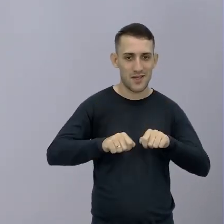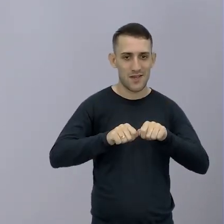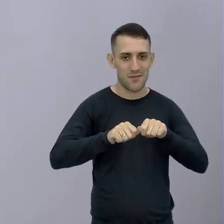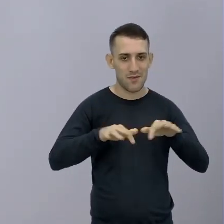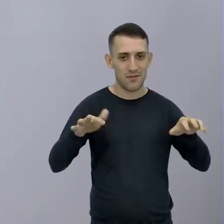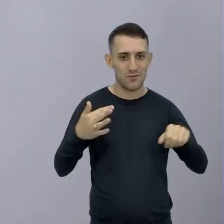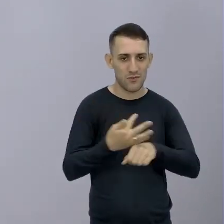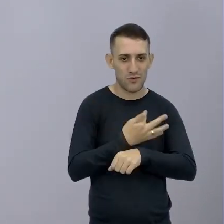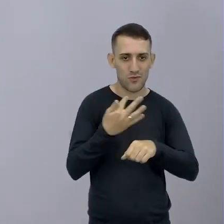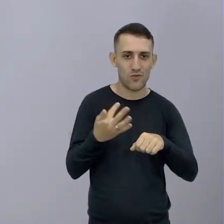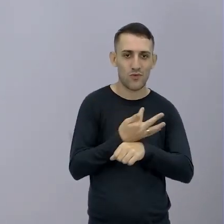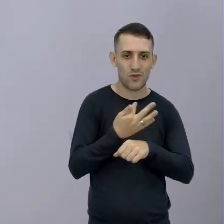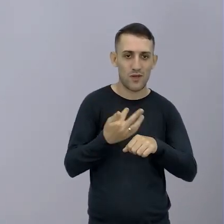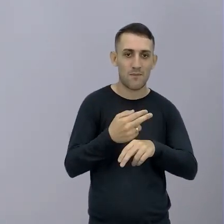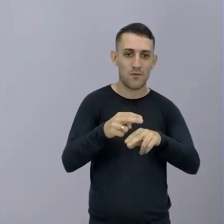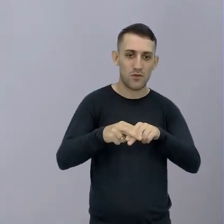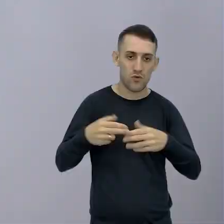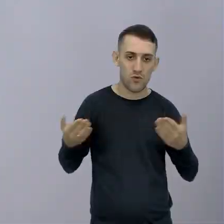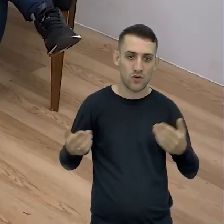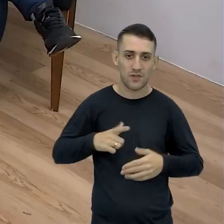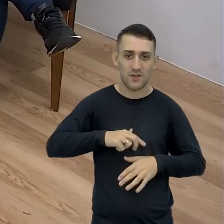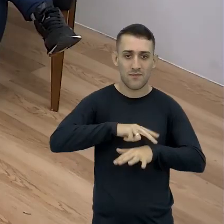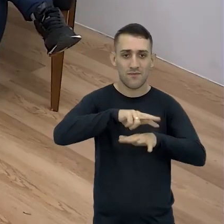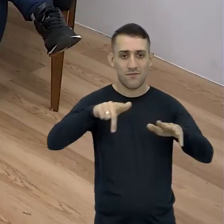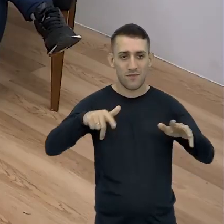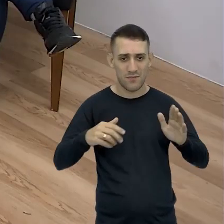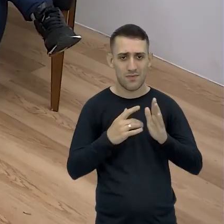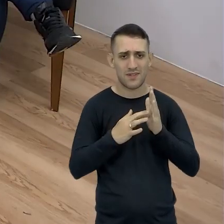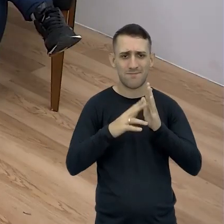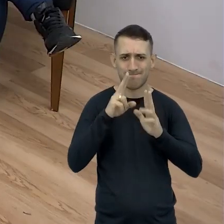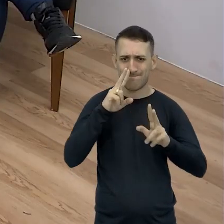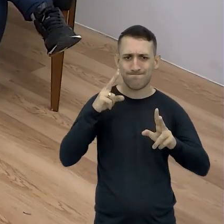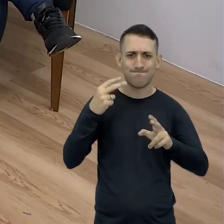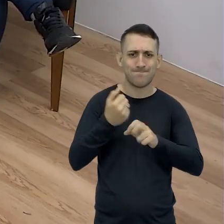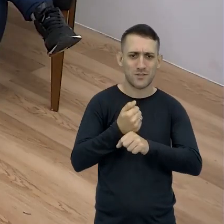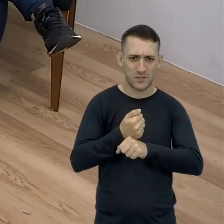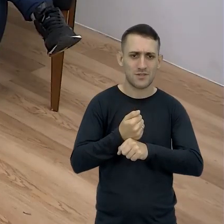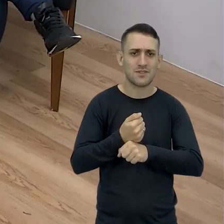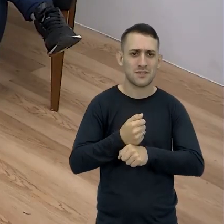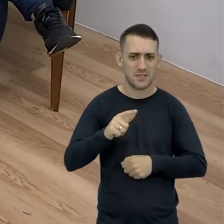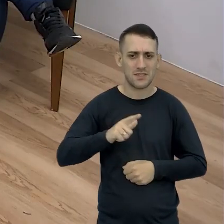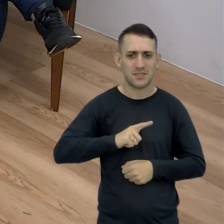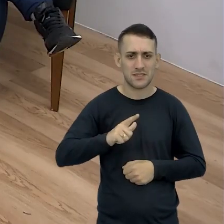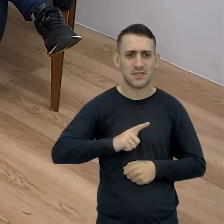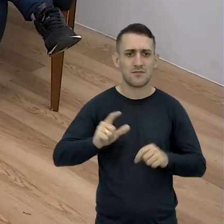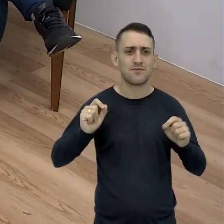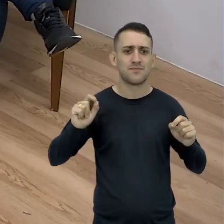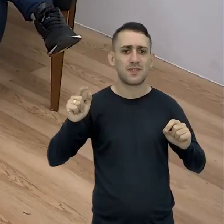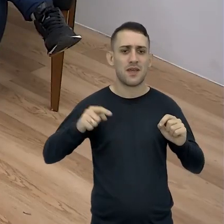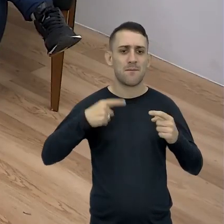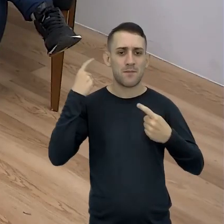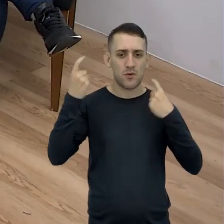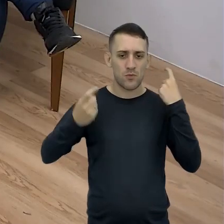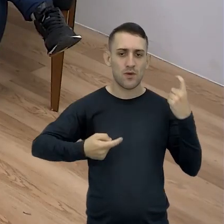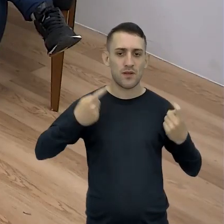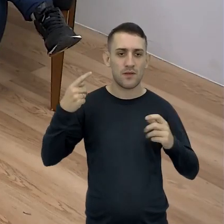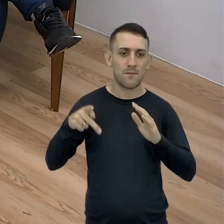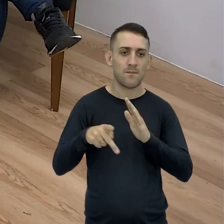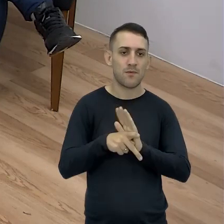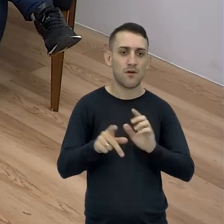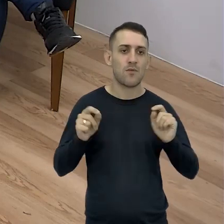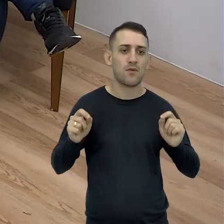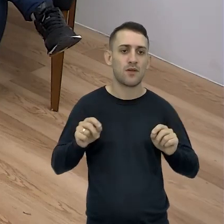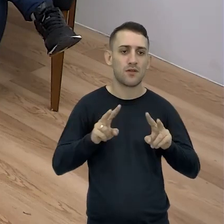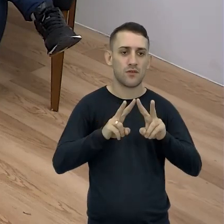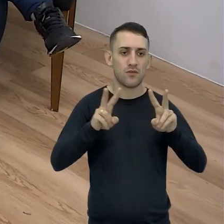Uma certa resistência Por isso que hoje Existem superbactérias Que estão Inclusive São uma grande Preocupação Em